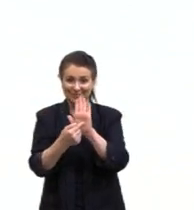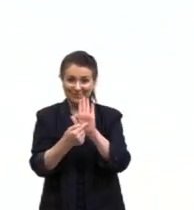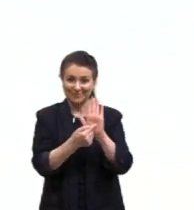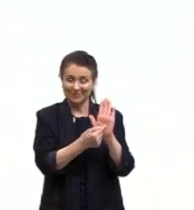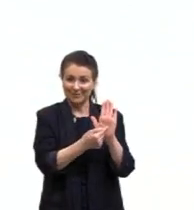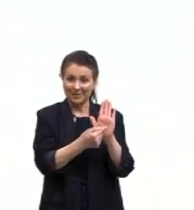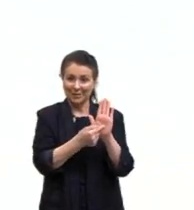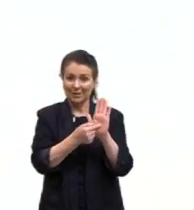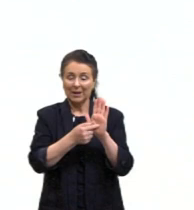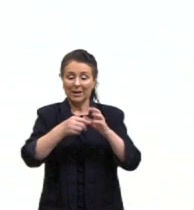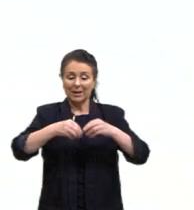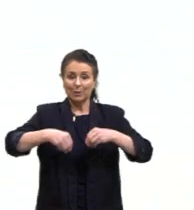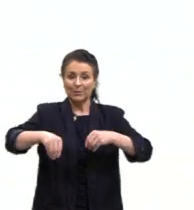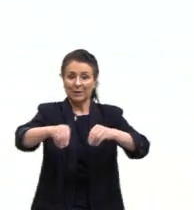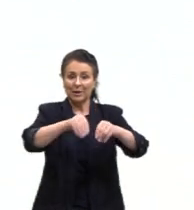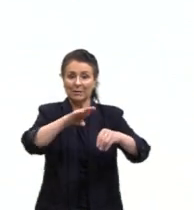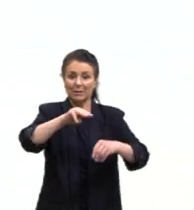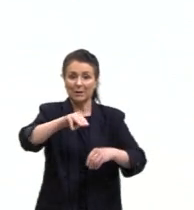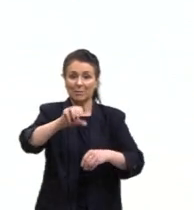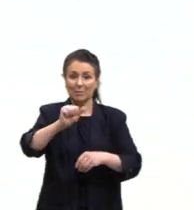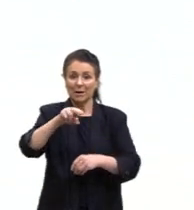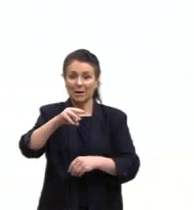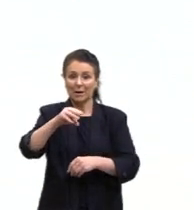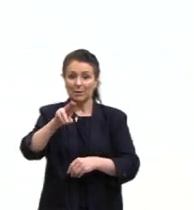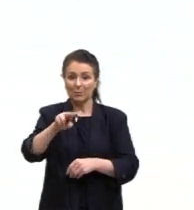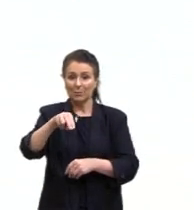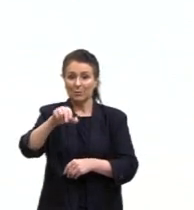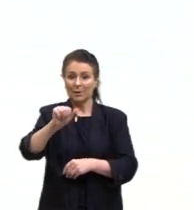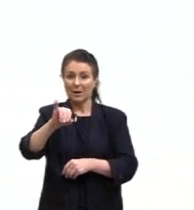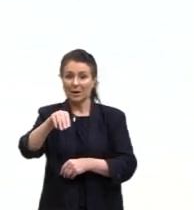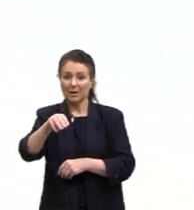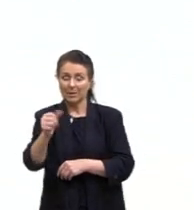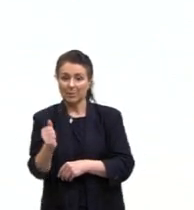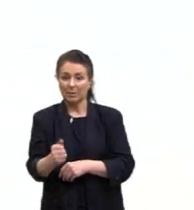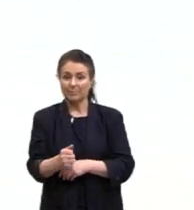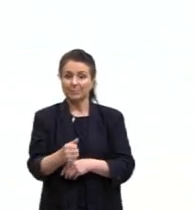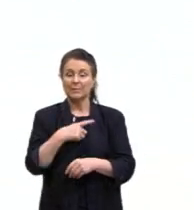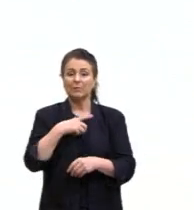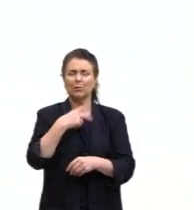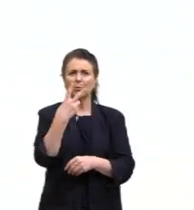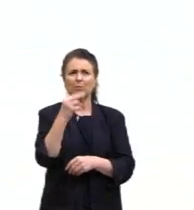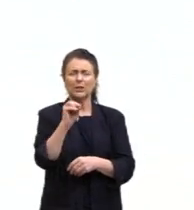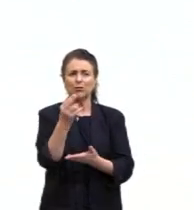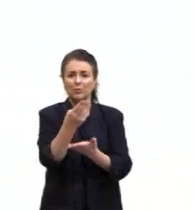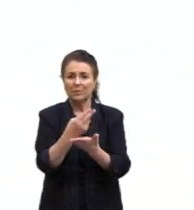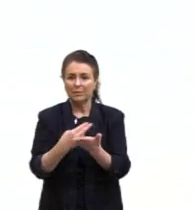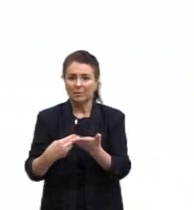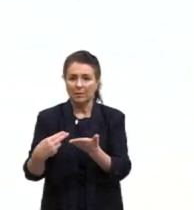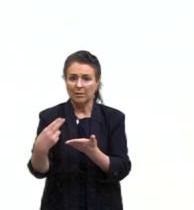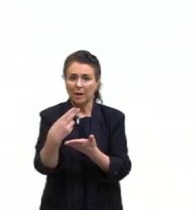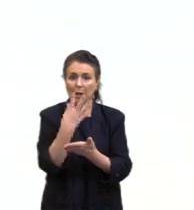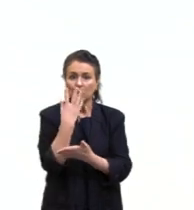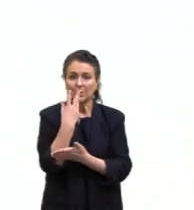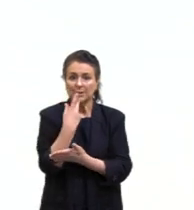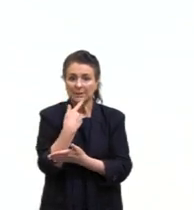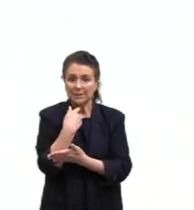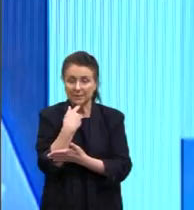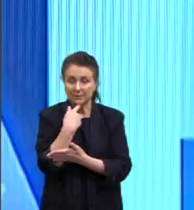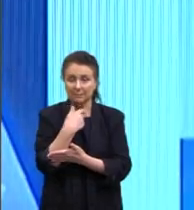Terreno de Macunaíma, que foram uma série com 20 desenhos de crianças